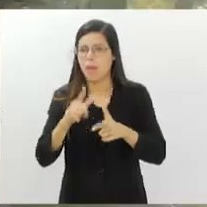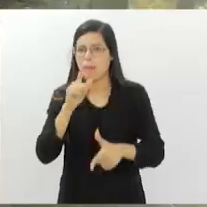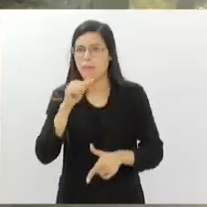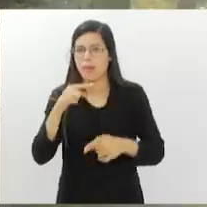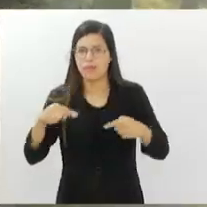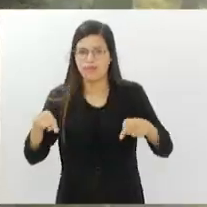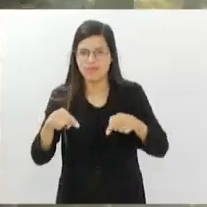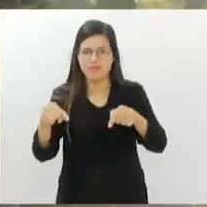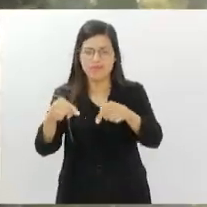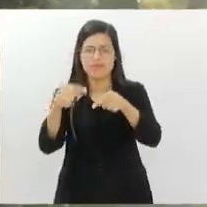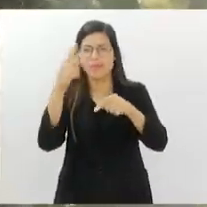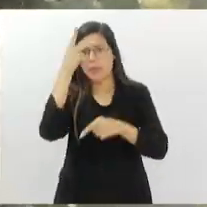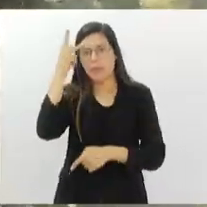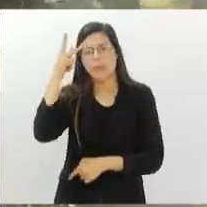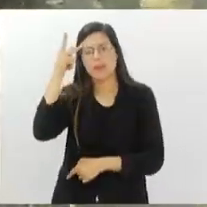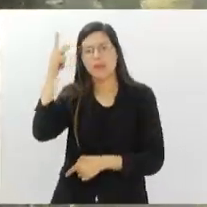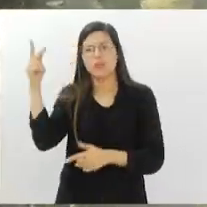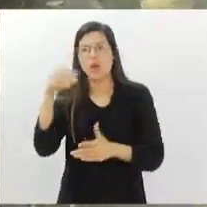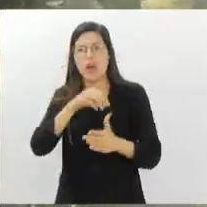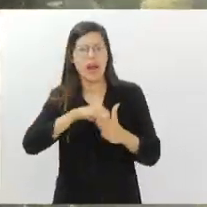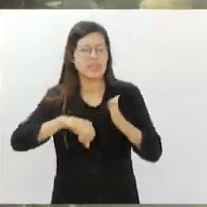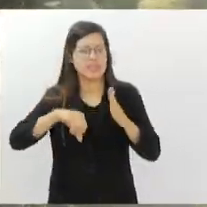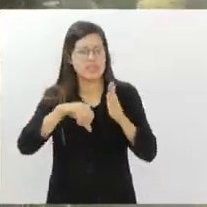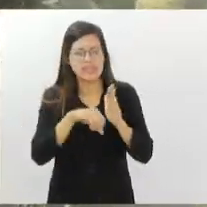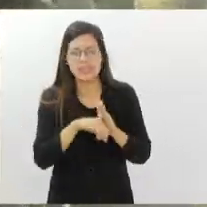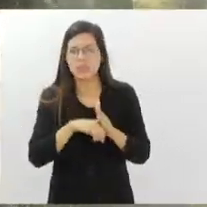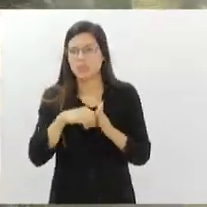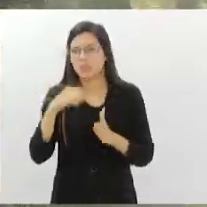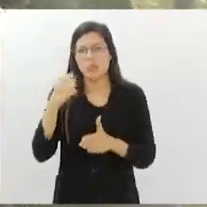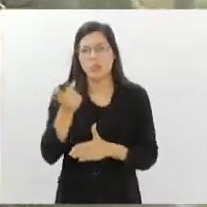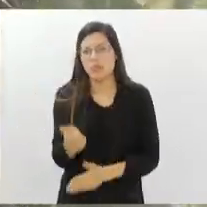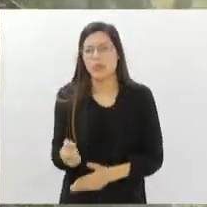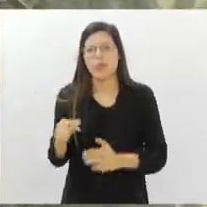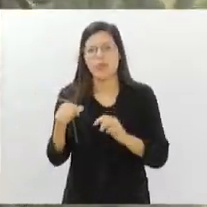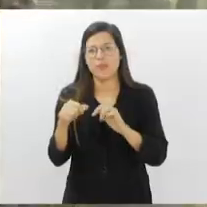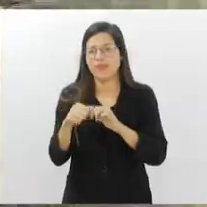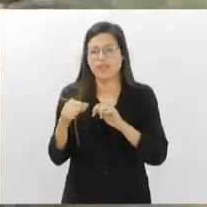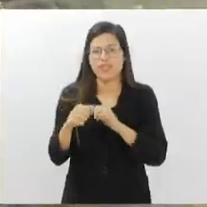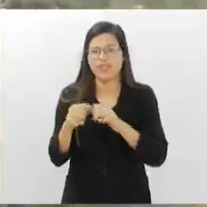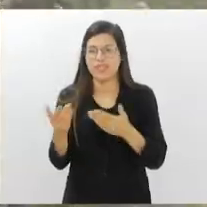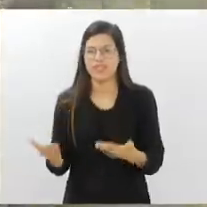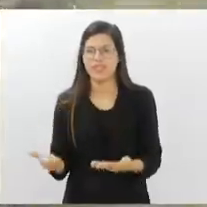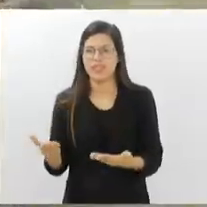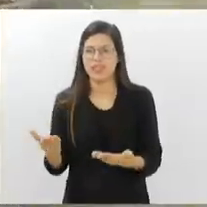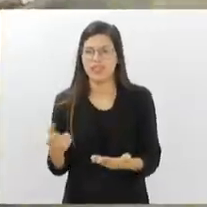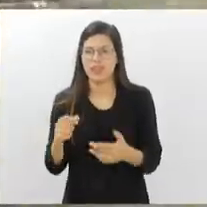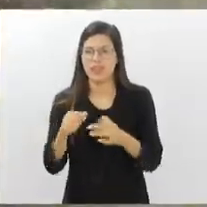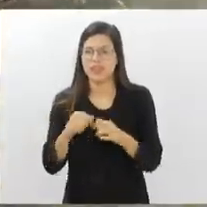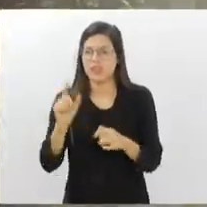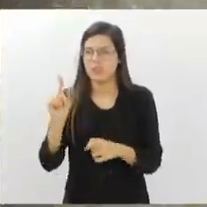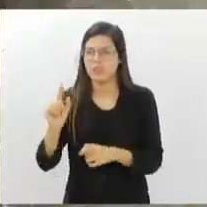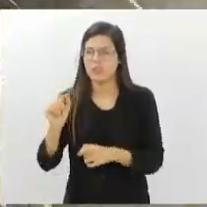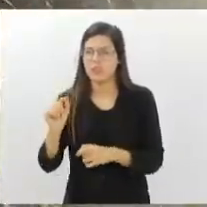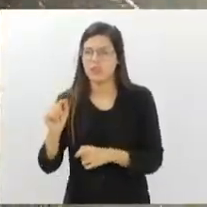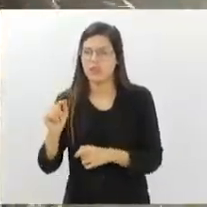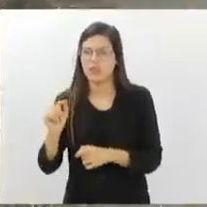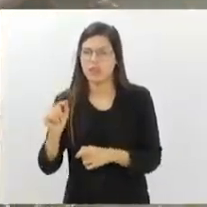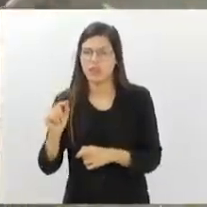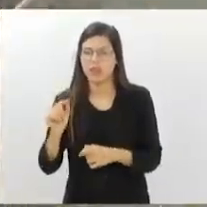sociopatas, quem não tem o que fazer faz isso daqui. Anelaram a árvore,